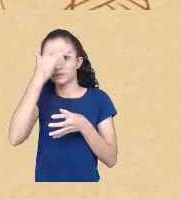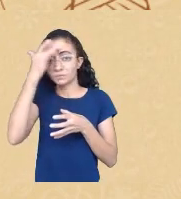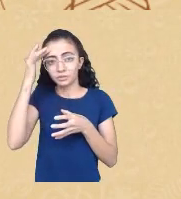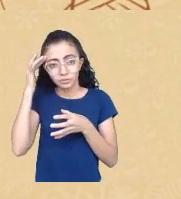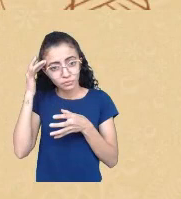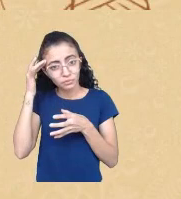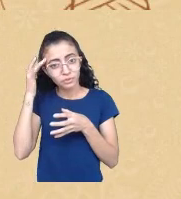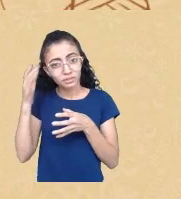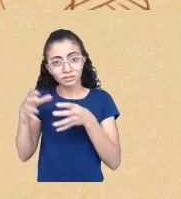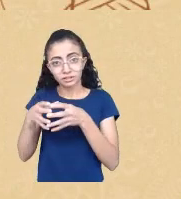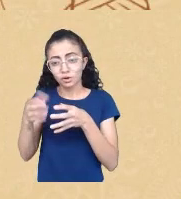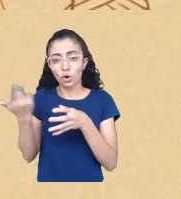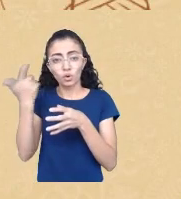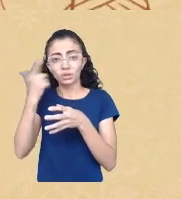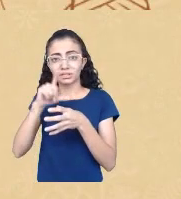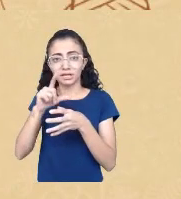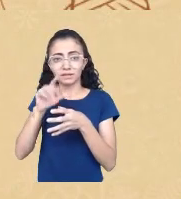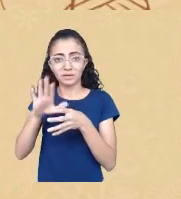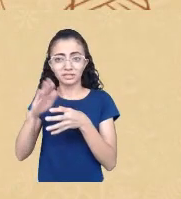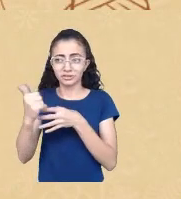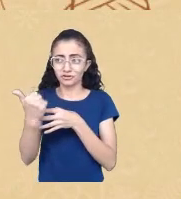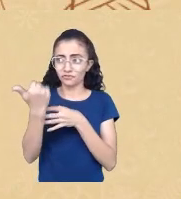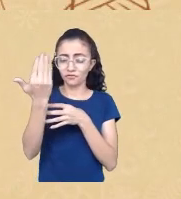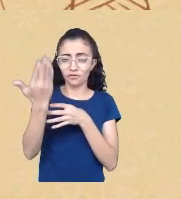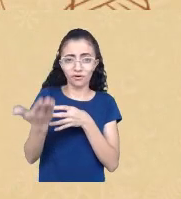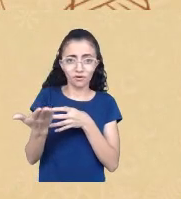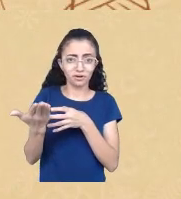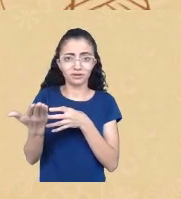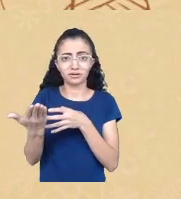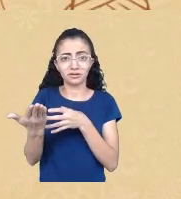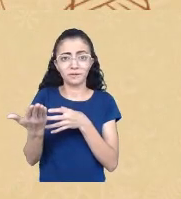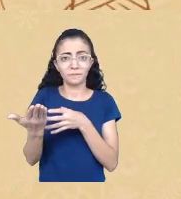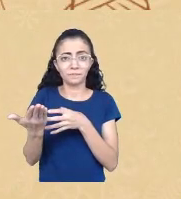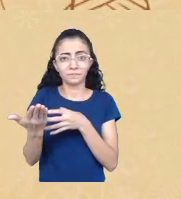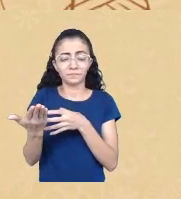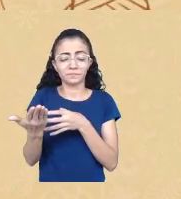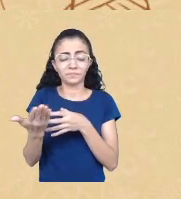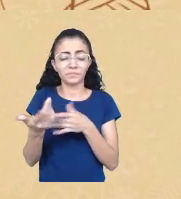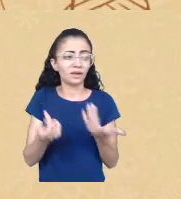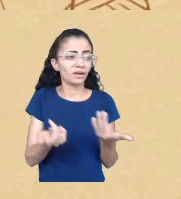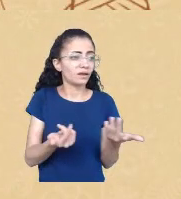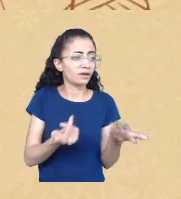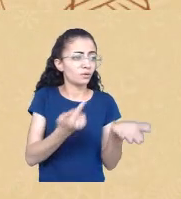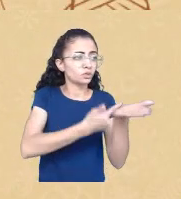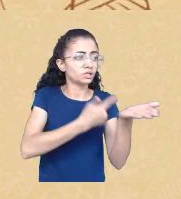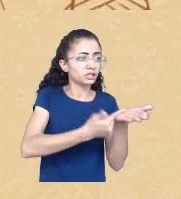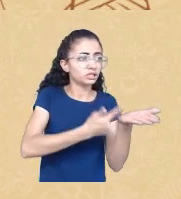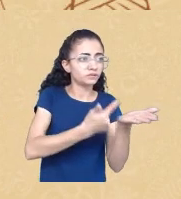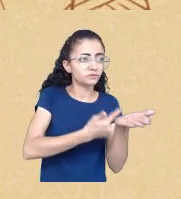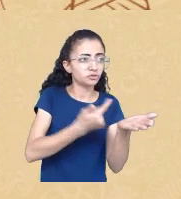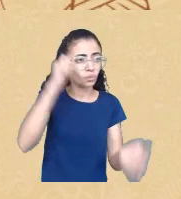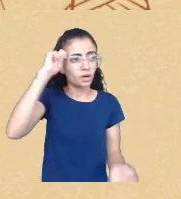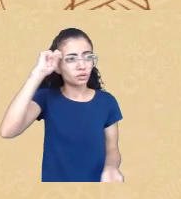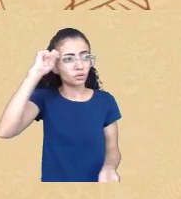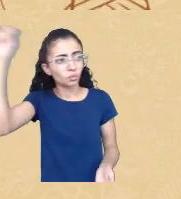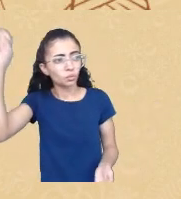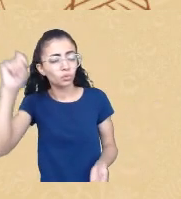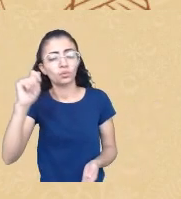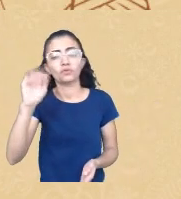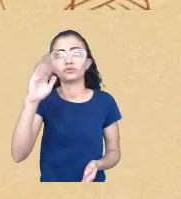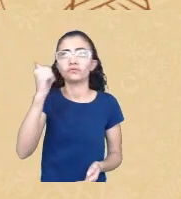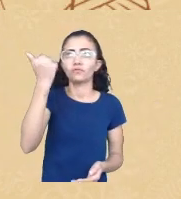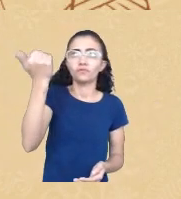mas acessar uma intelectual nigeriana na realidade